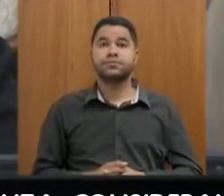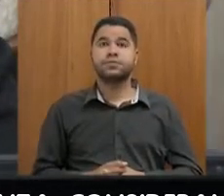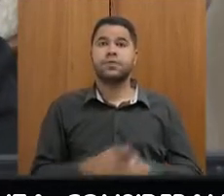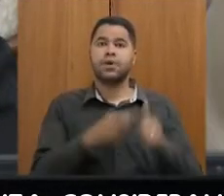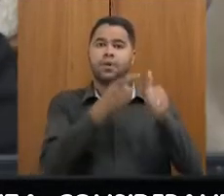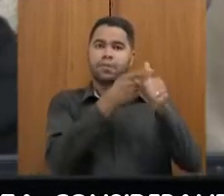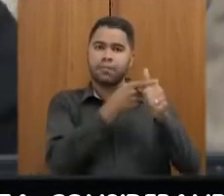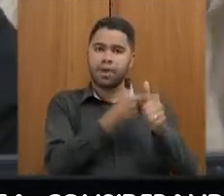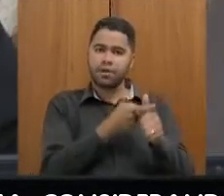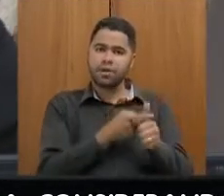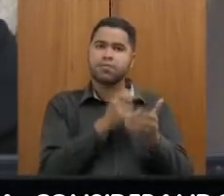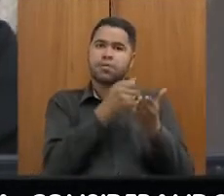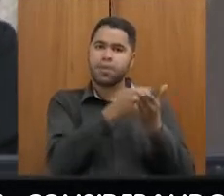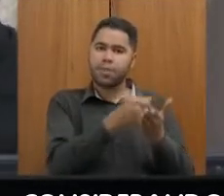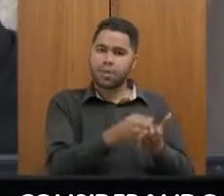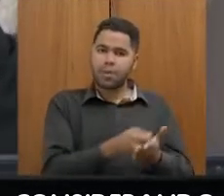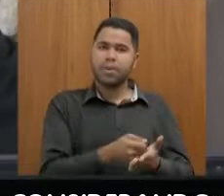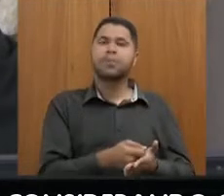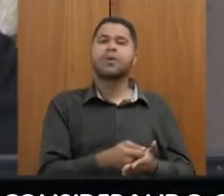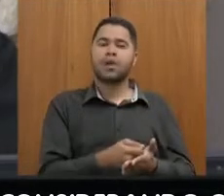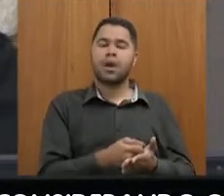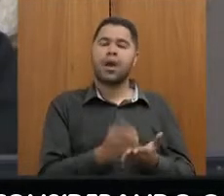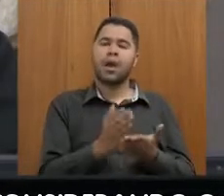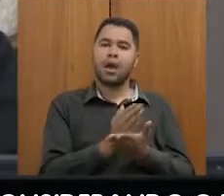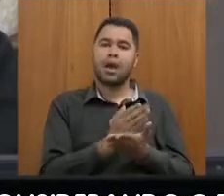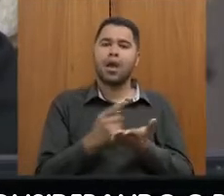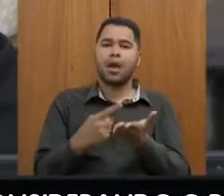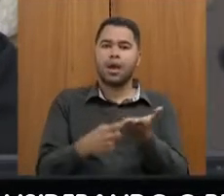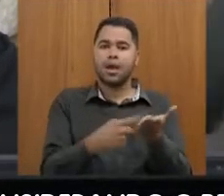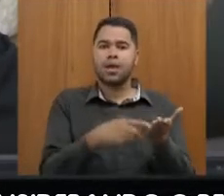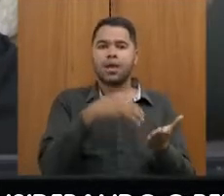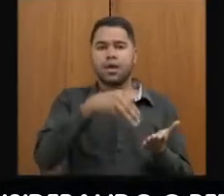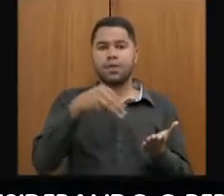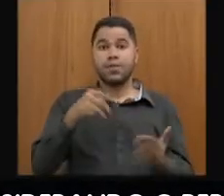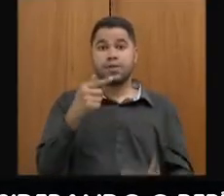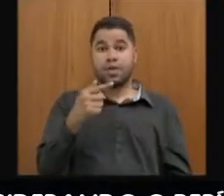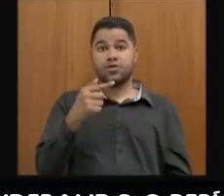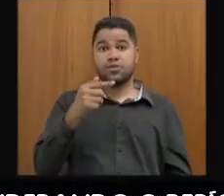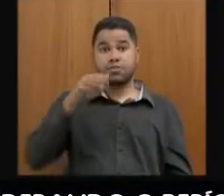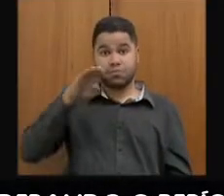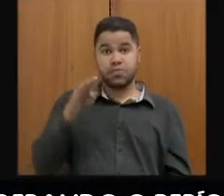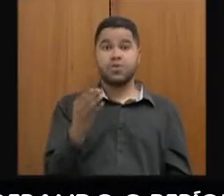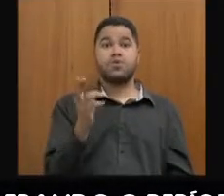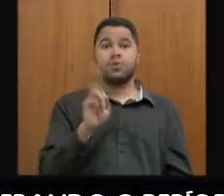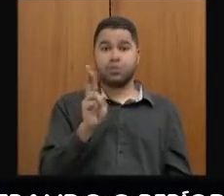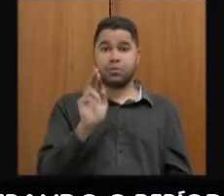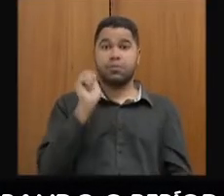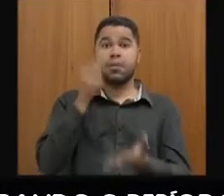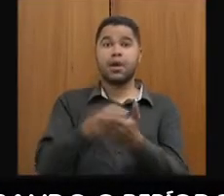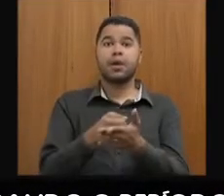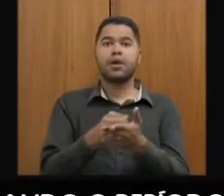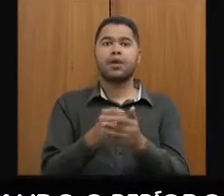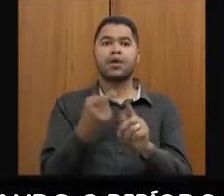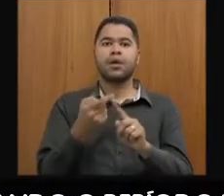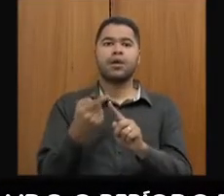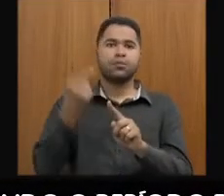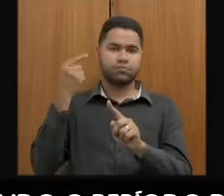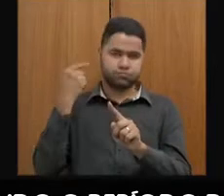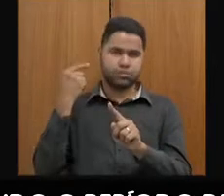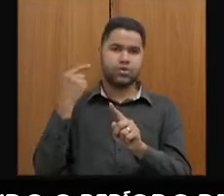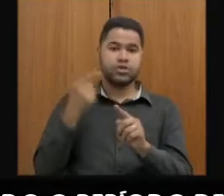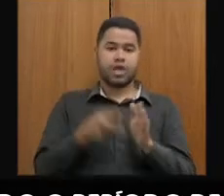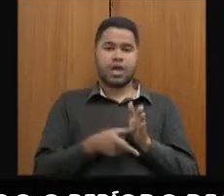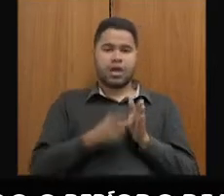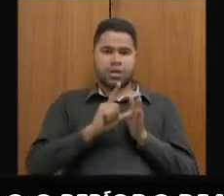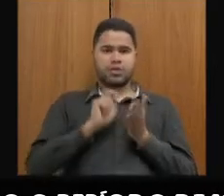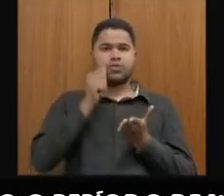Estado vem fazendo. O Estado liquidou, então, o acordo da MM, 7 bilhões de reais, o pagamento realizado em 7 bilhões, que o Estado antecipou